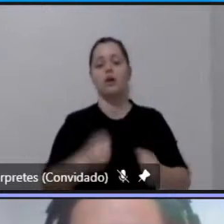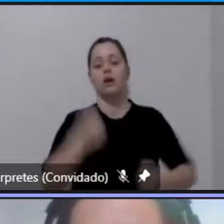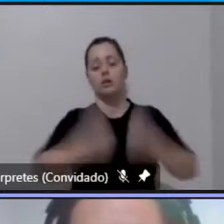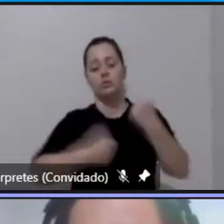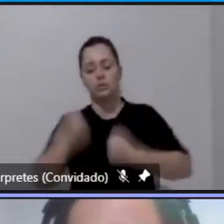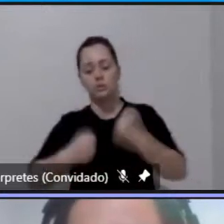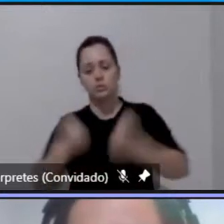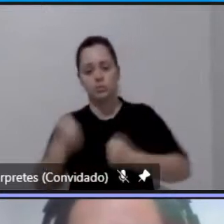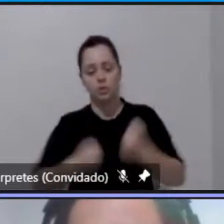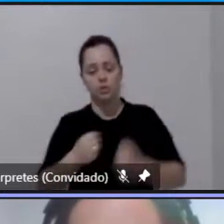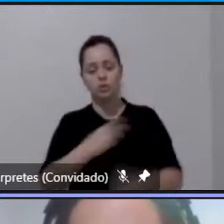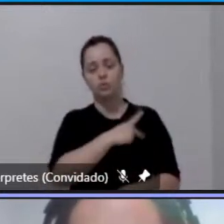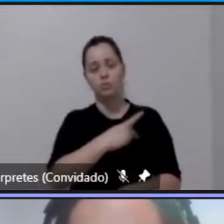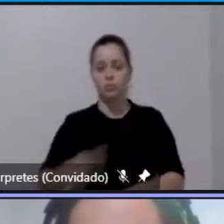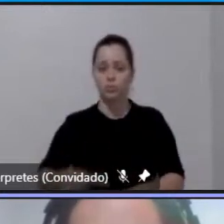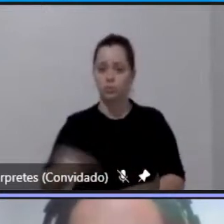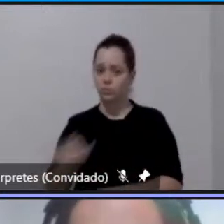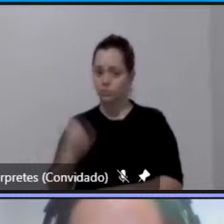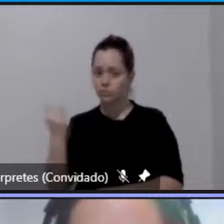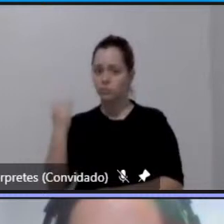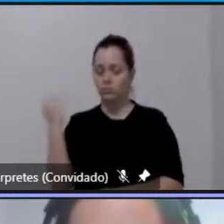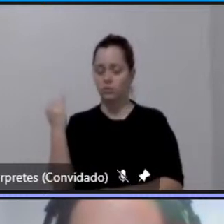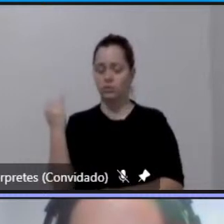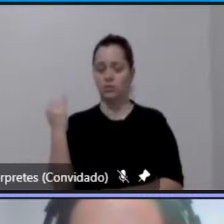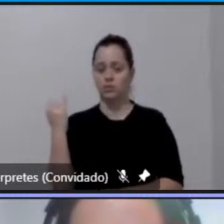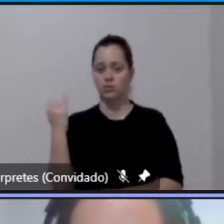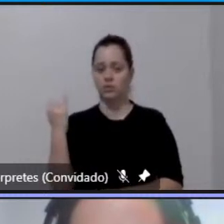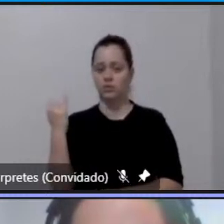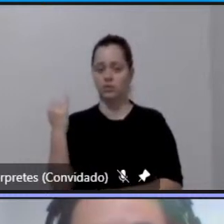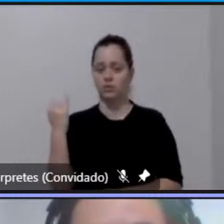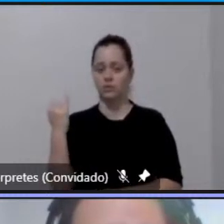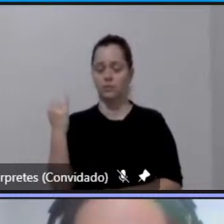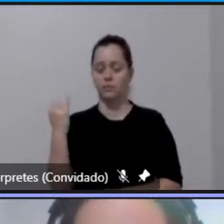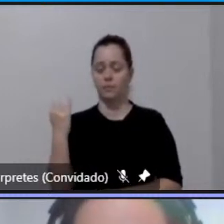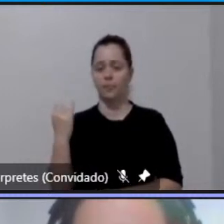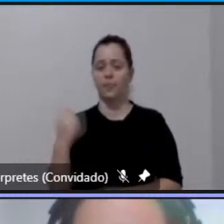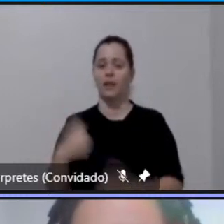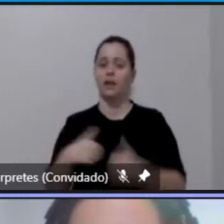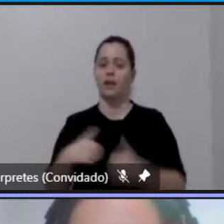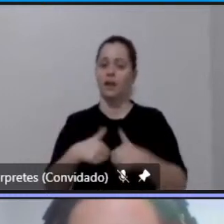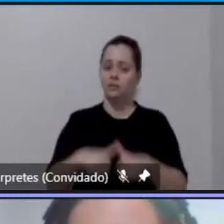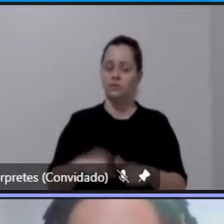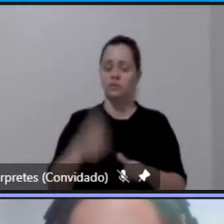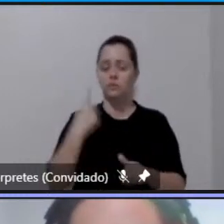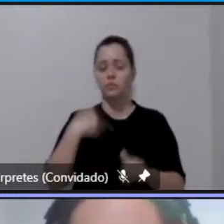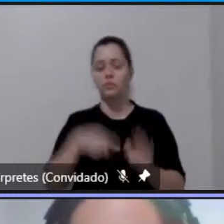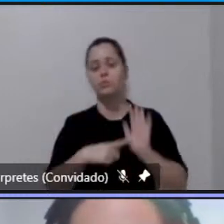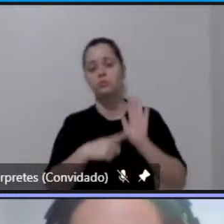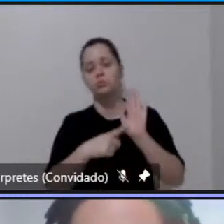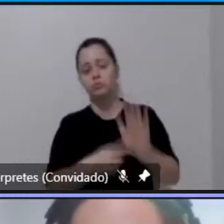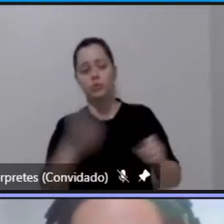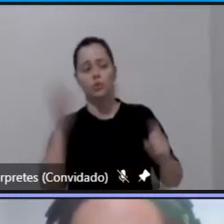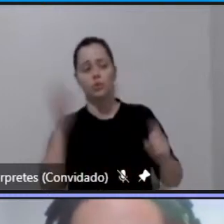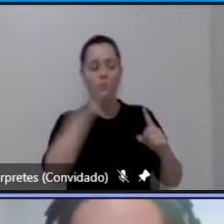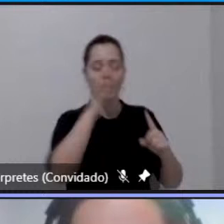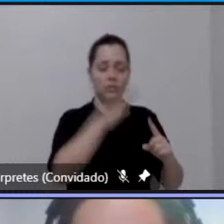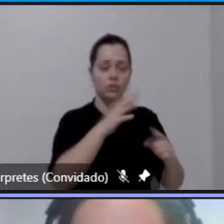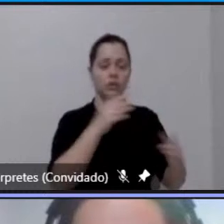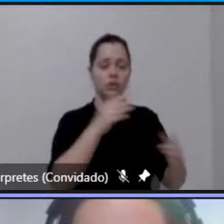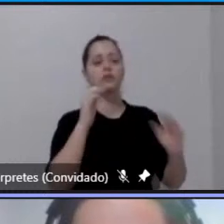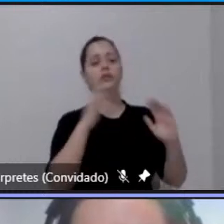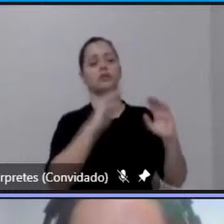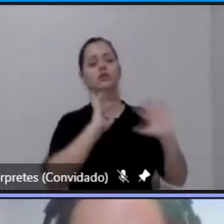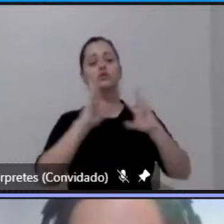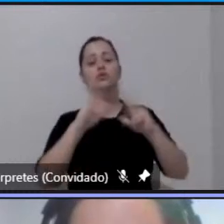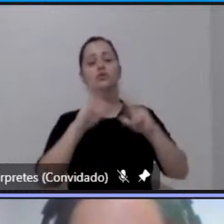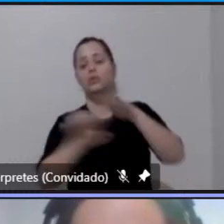com bastante é influência das empresas prestadoras de